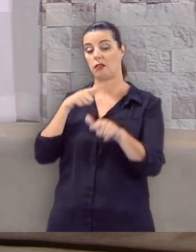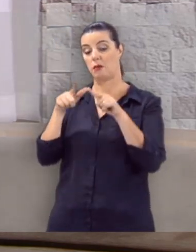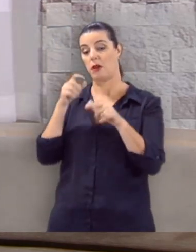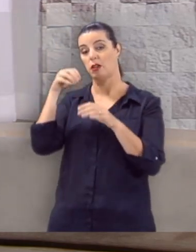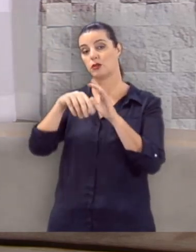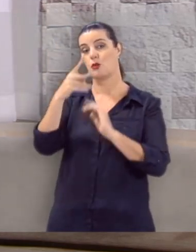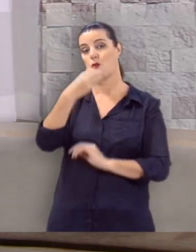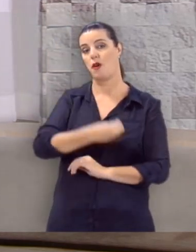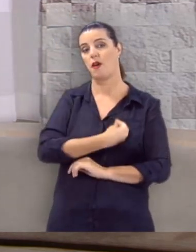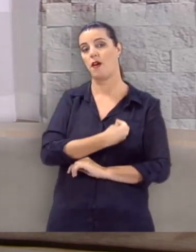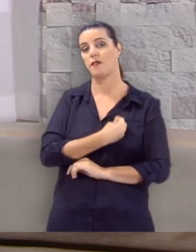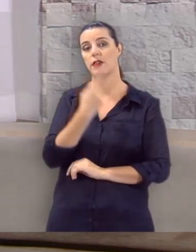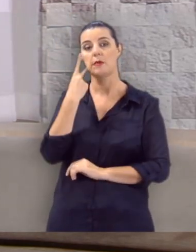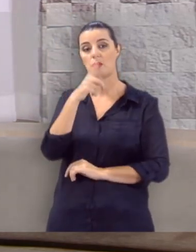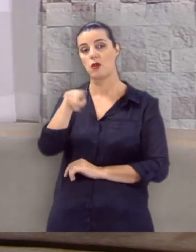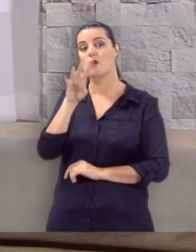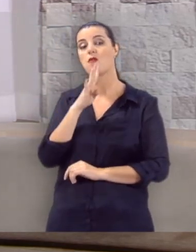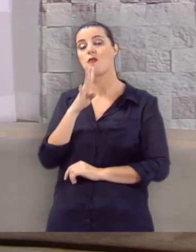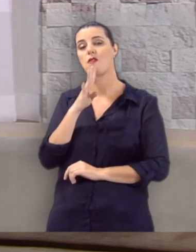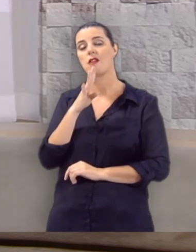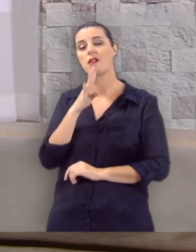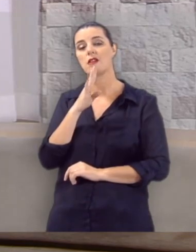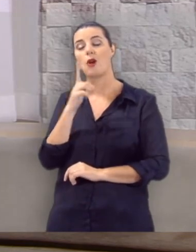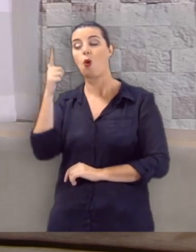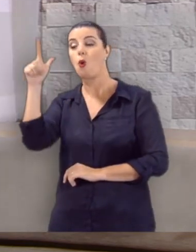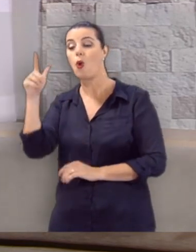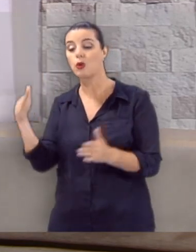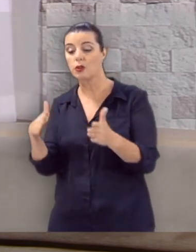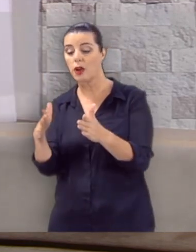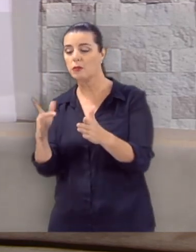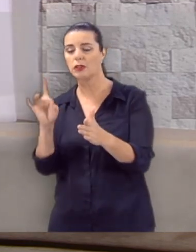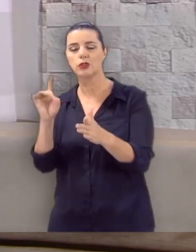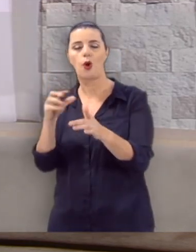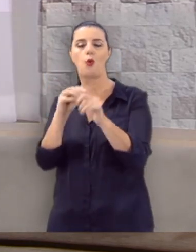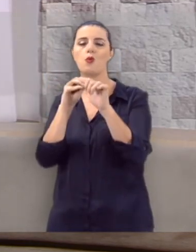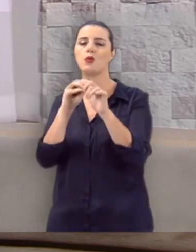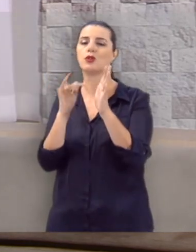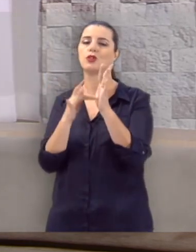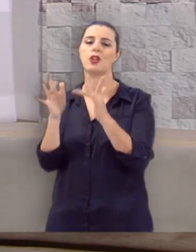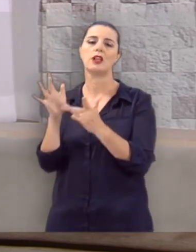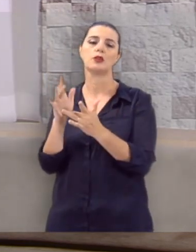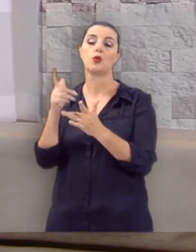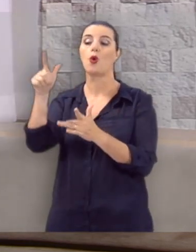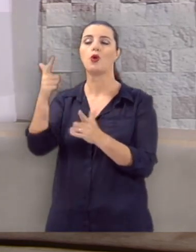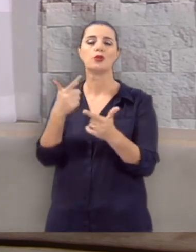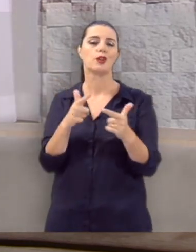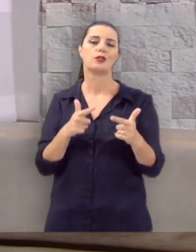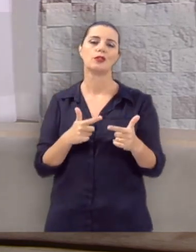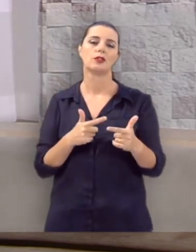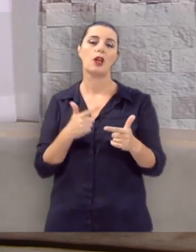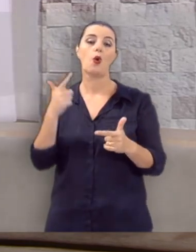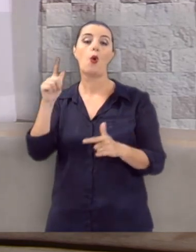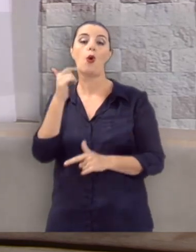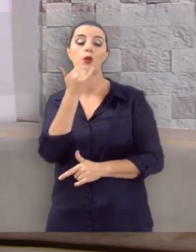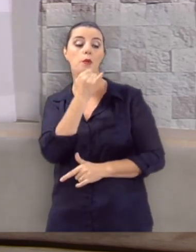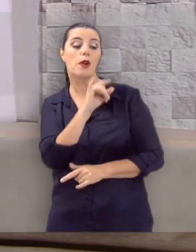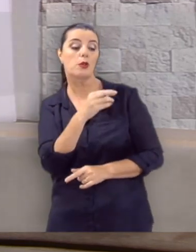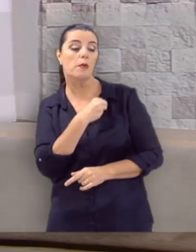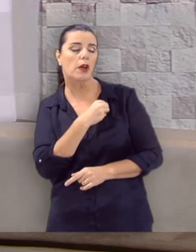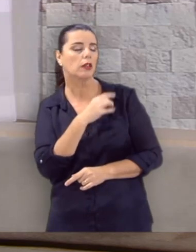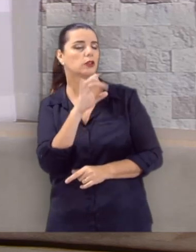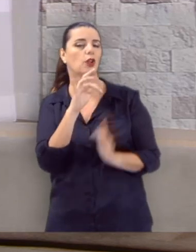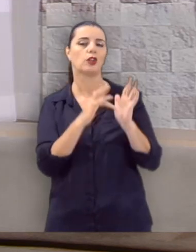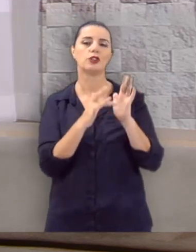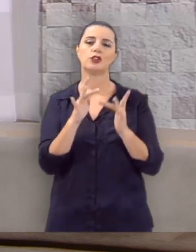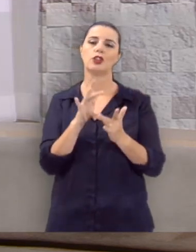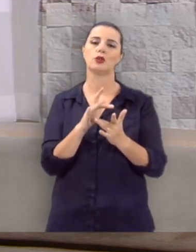agindo em sua vida para que você reconheça que não há outro caminho a não ser Jesus. Não há outro que possa perdoar os seus pecados a